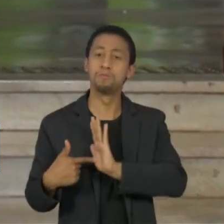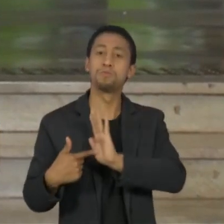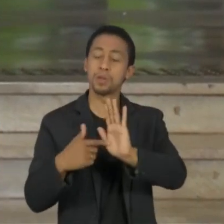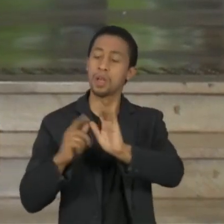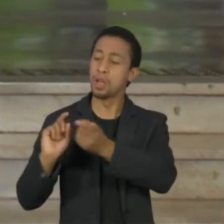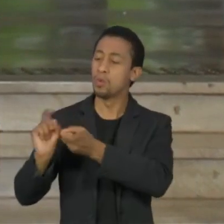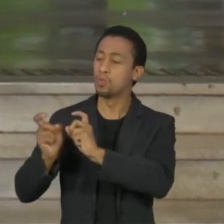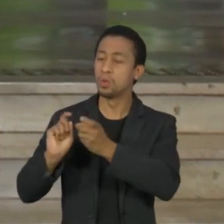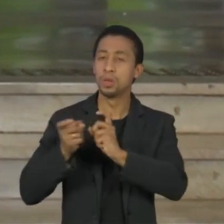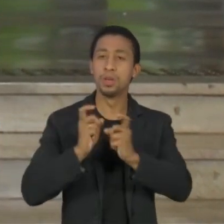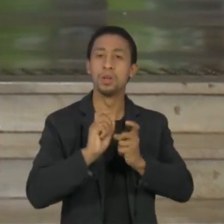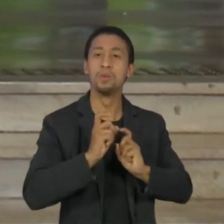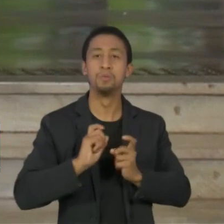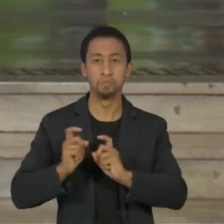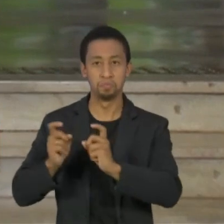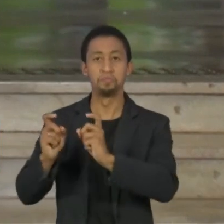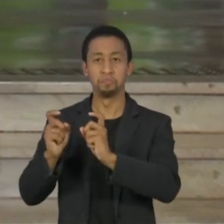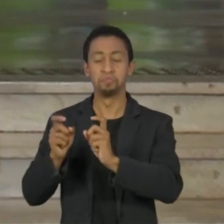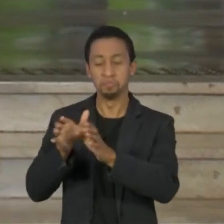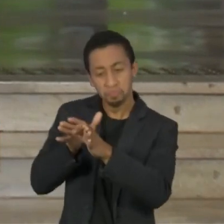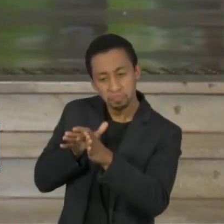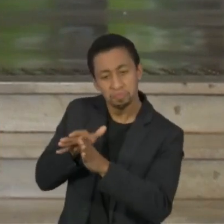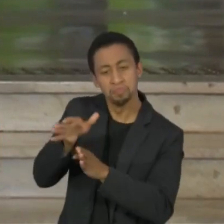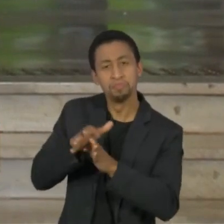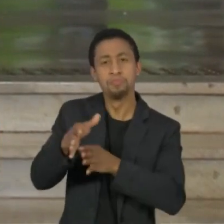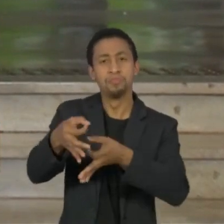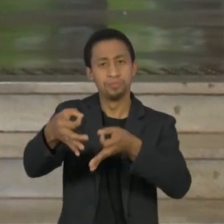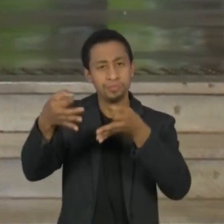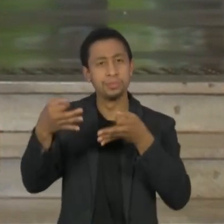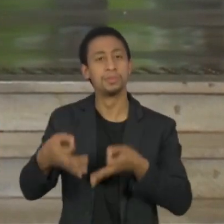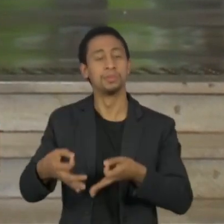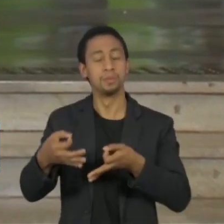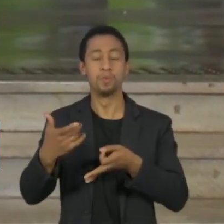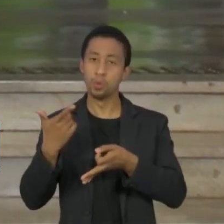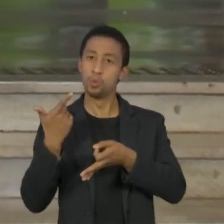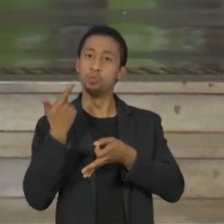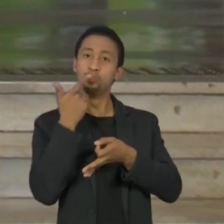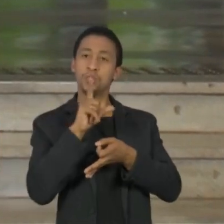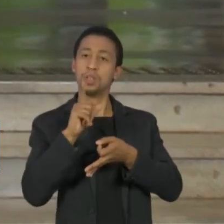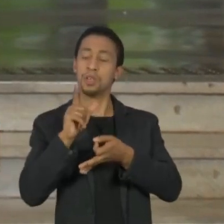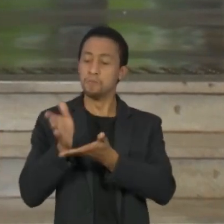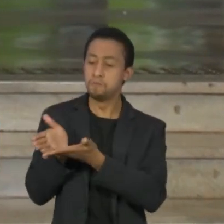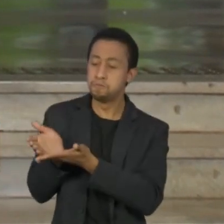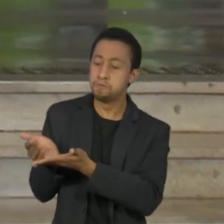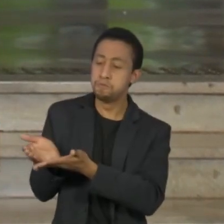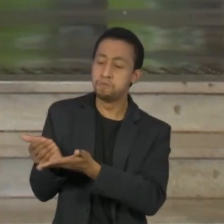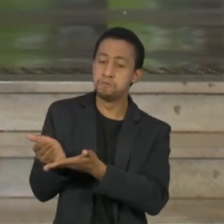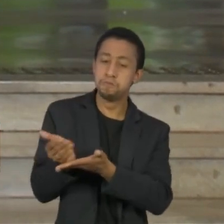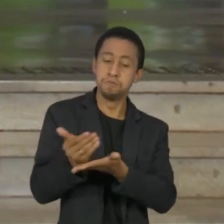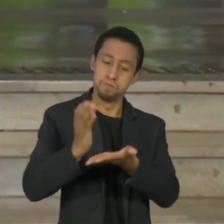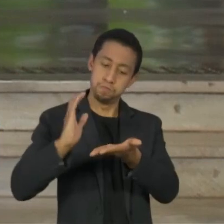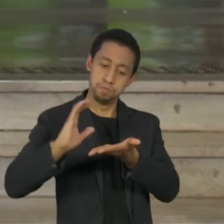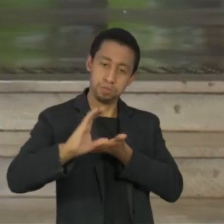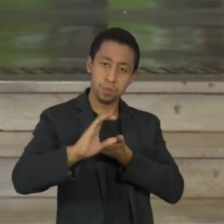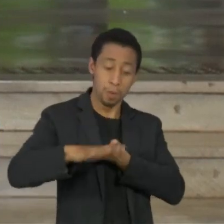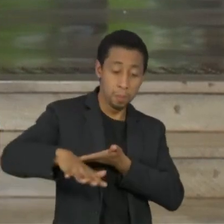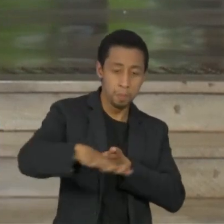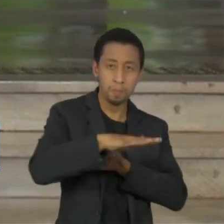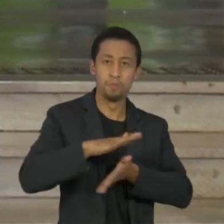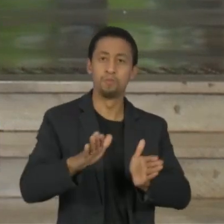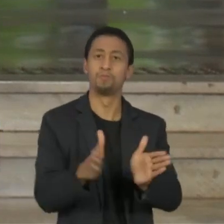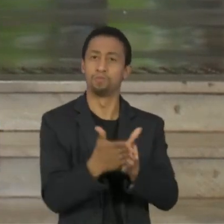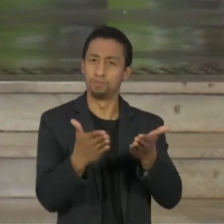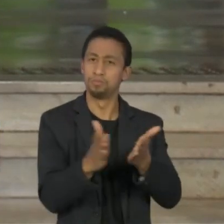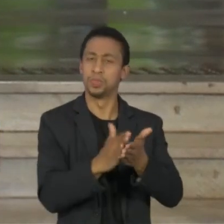reuniões e muito bem orientado no sentido de atuar na população mais vulnerável do nosso